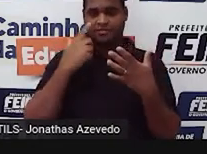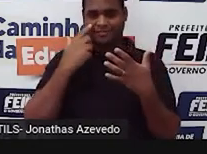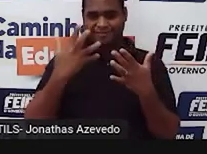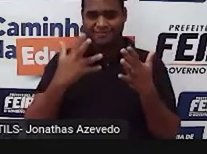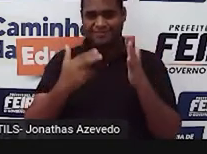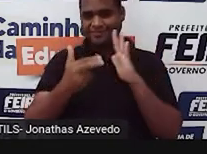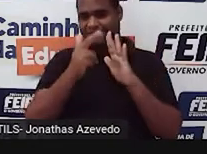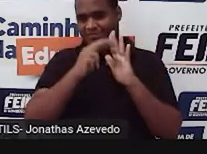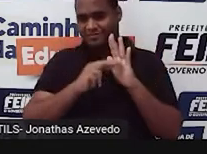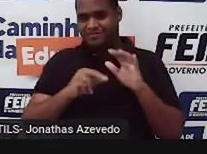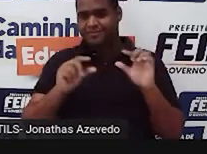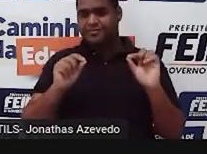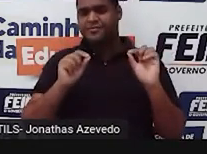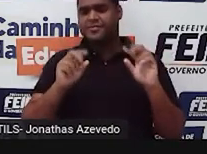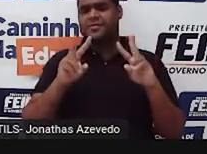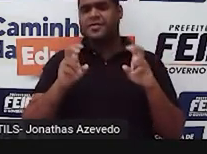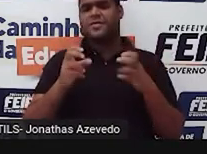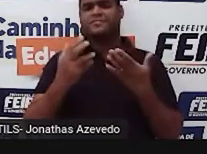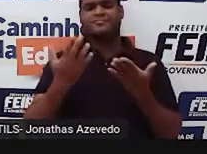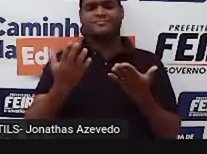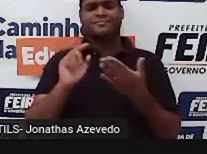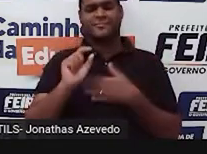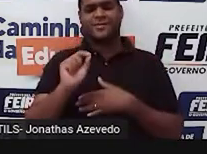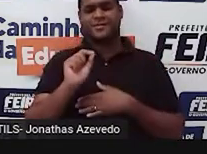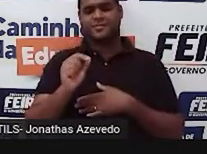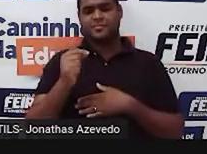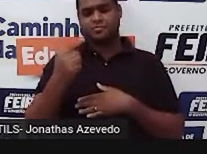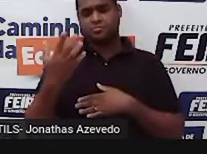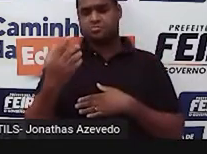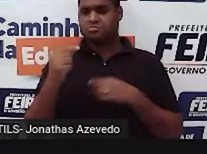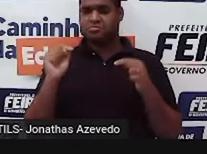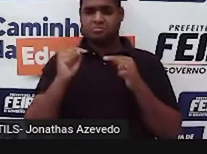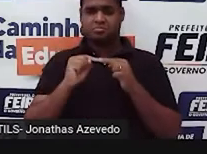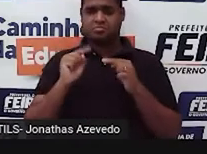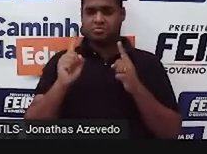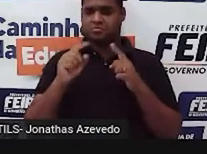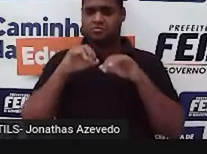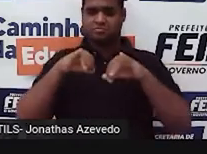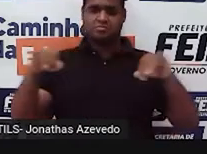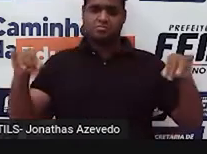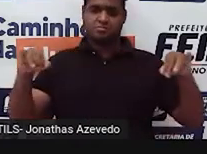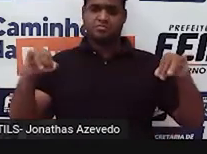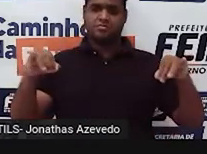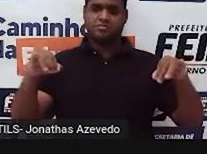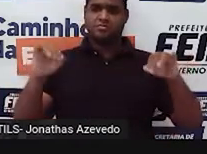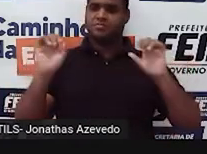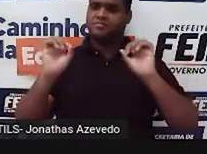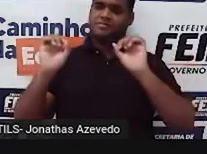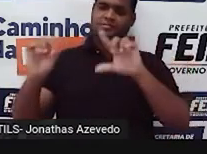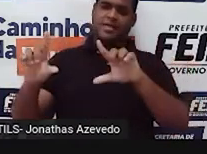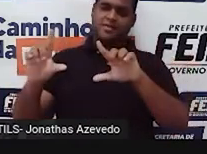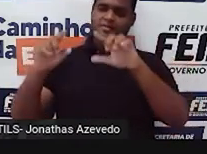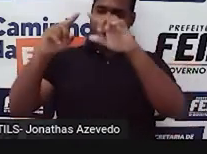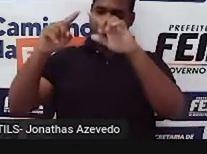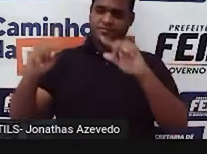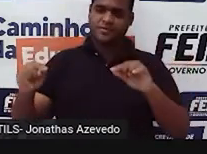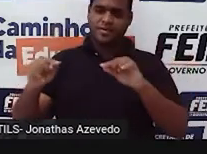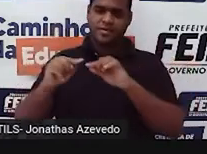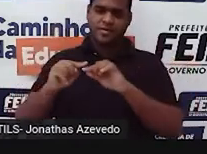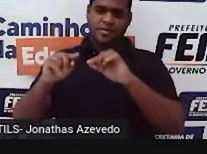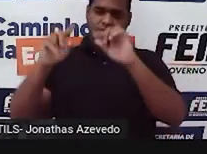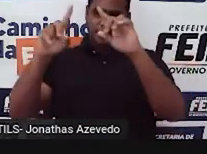né? Qual é o nome do tema? Isso aí é uma placa de advertência, né? E essa placa de advertência